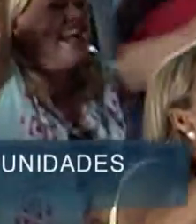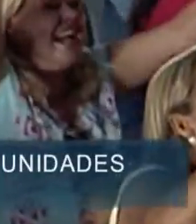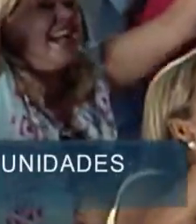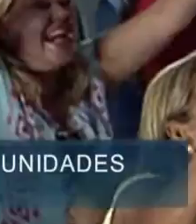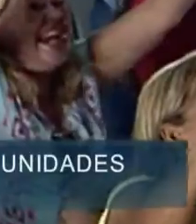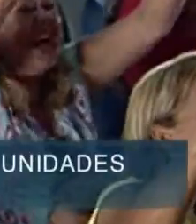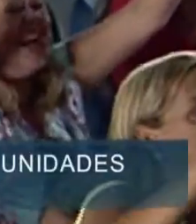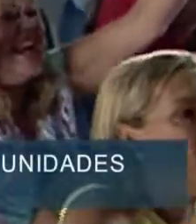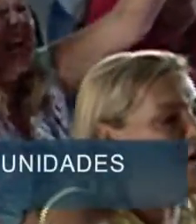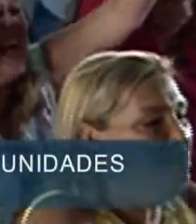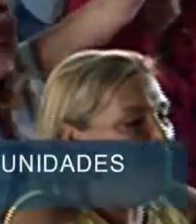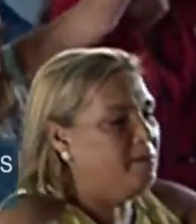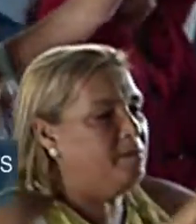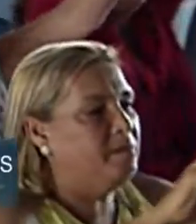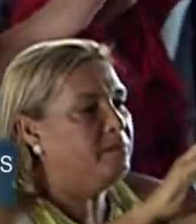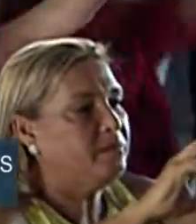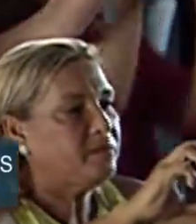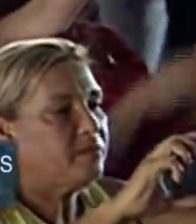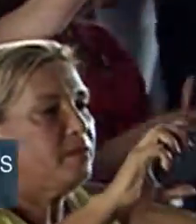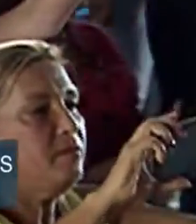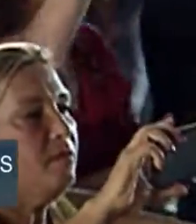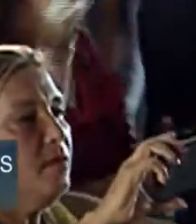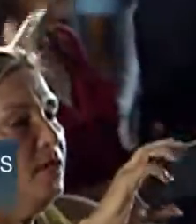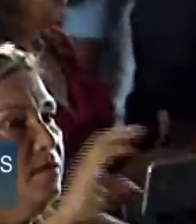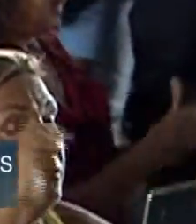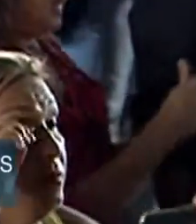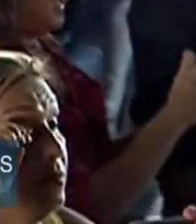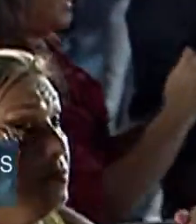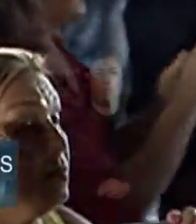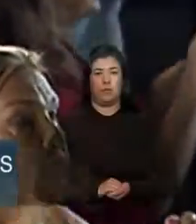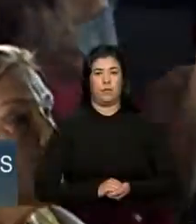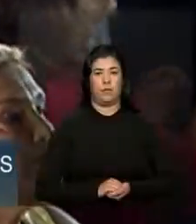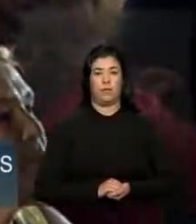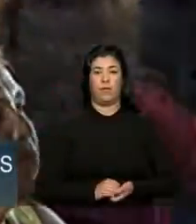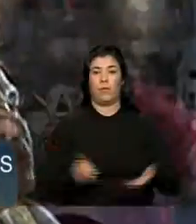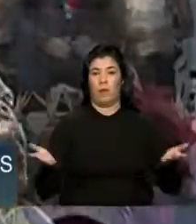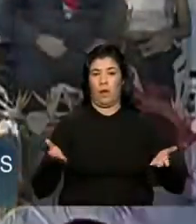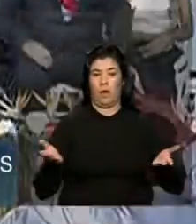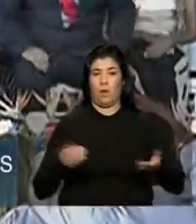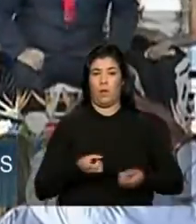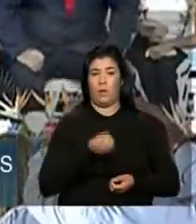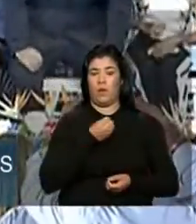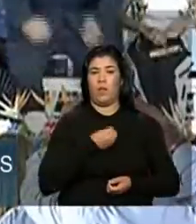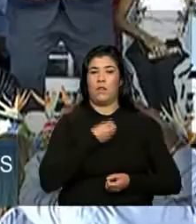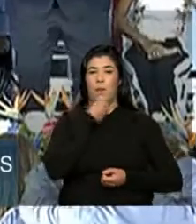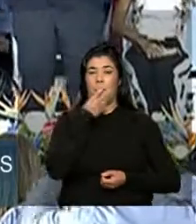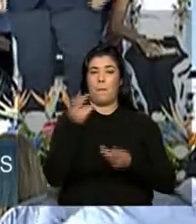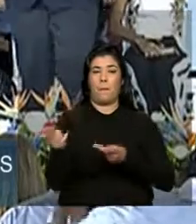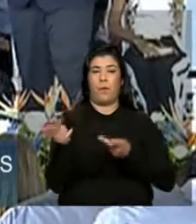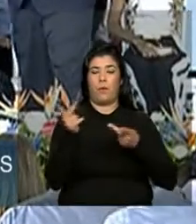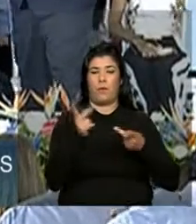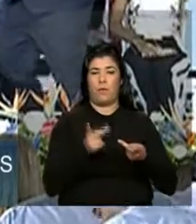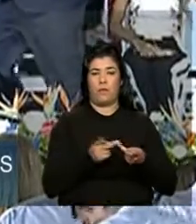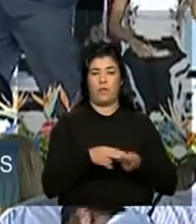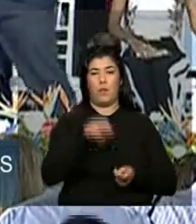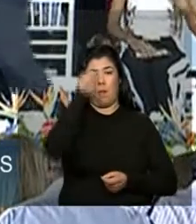Nesse momento ouviremos as palavras de boas-vindas do prefeito de Araguari, Raul José de Belém.